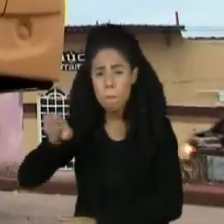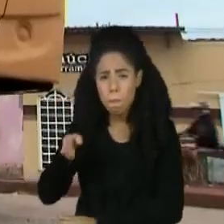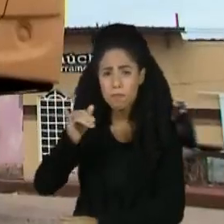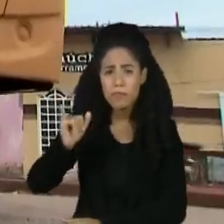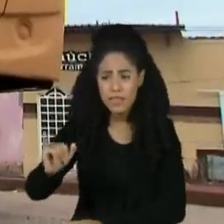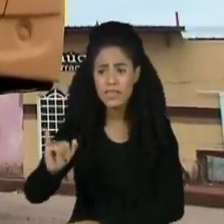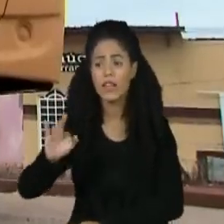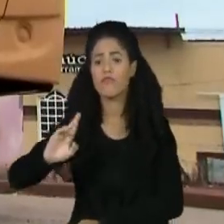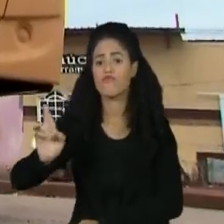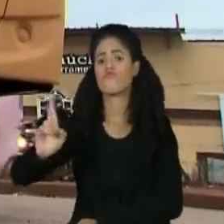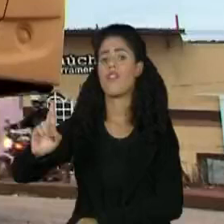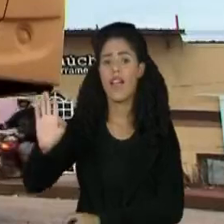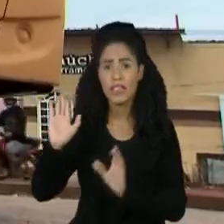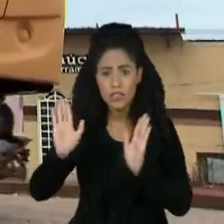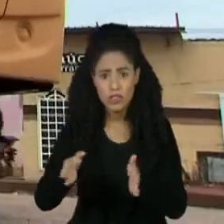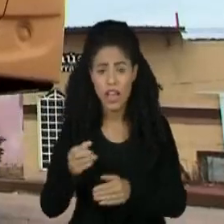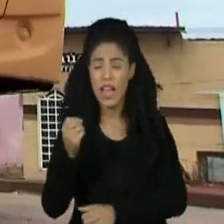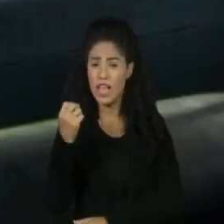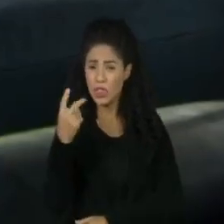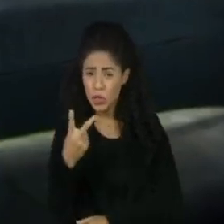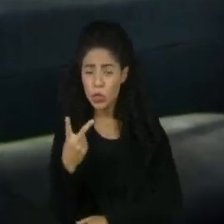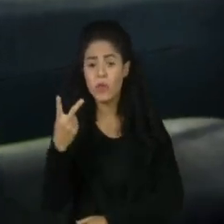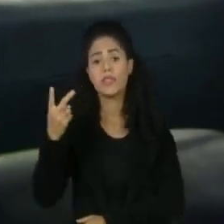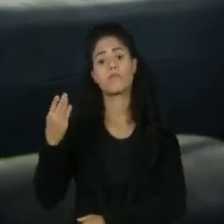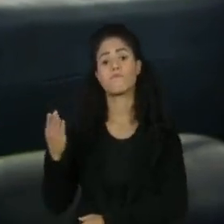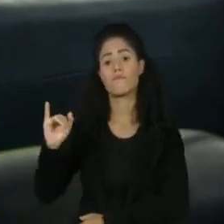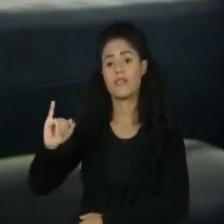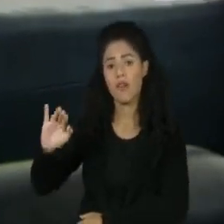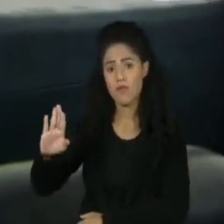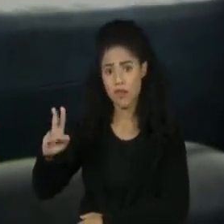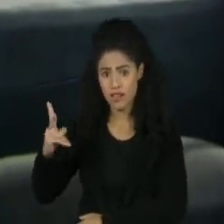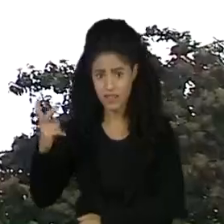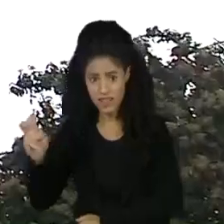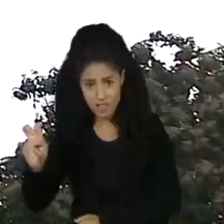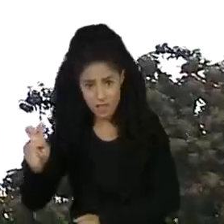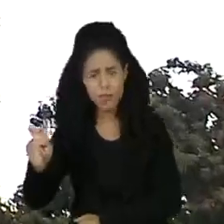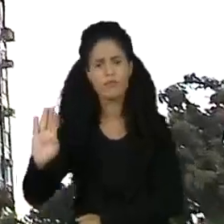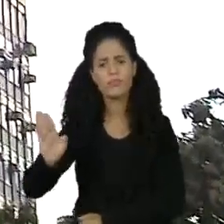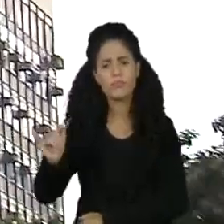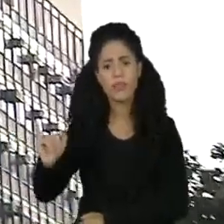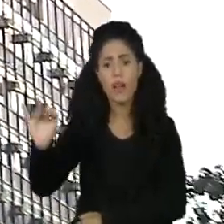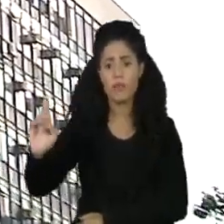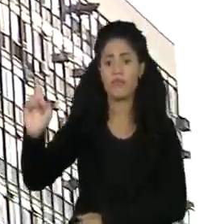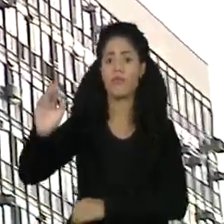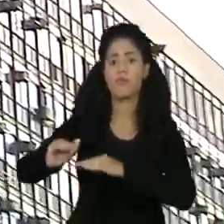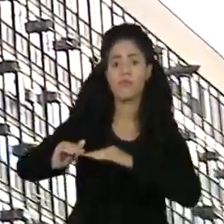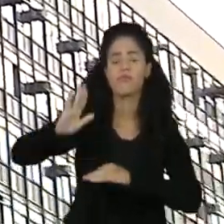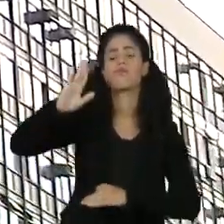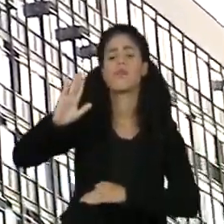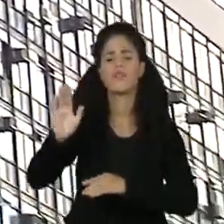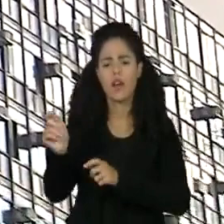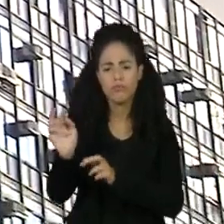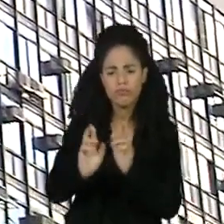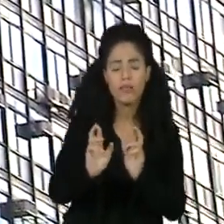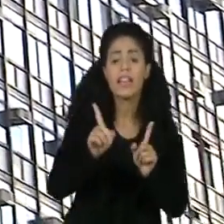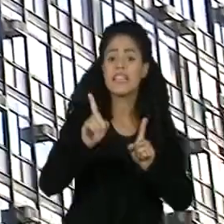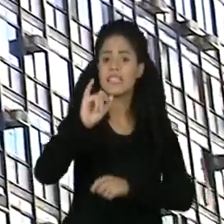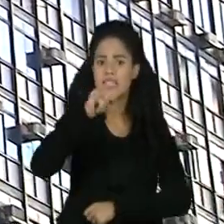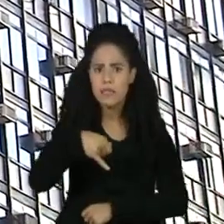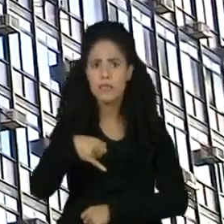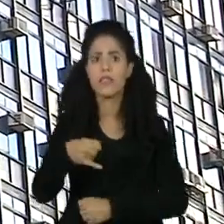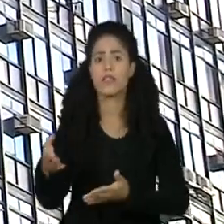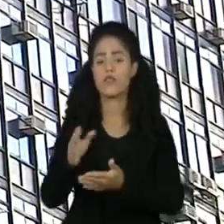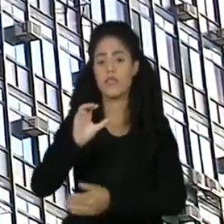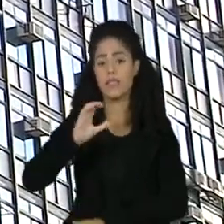milhões para 2 bilhões e 45 milhões. A Controladoria Geral da União fez um